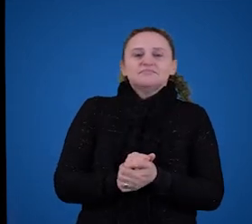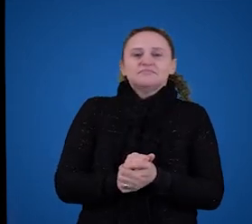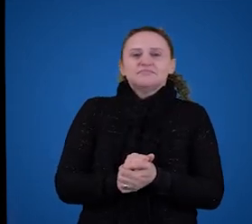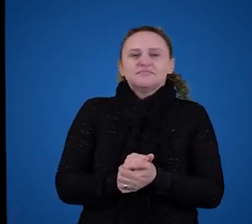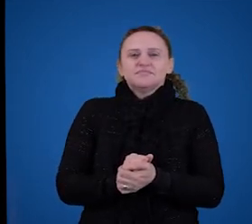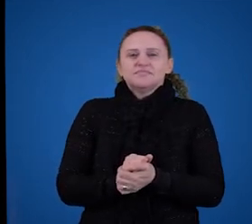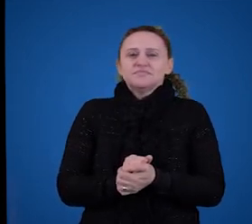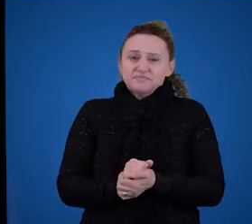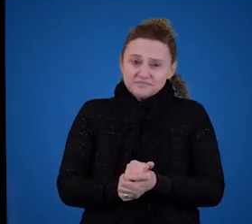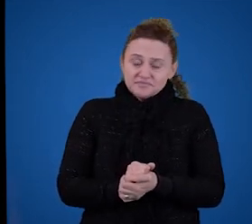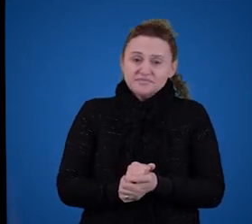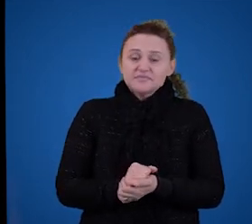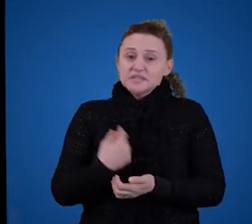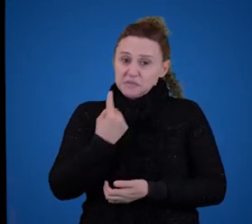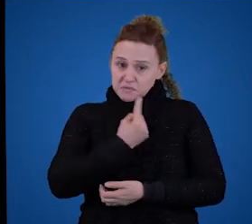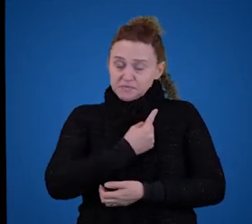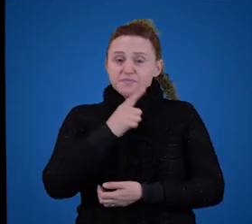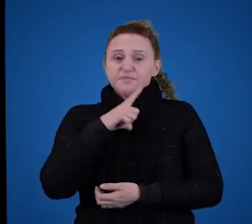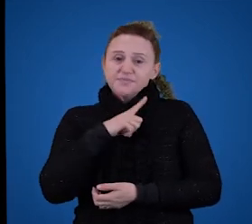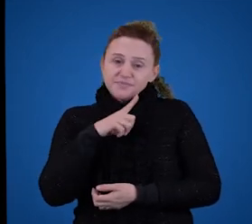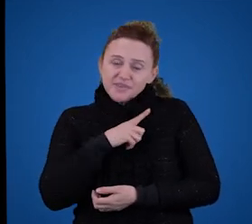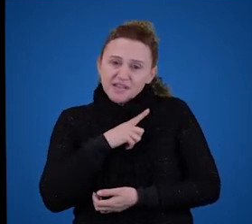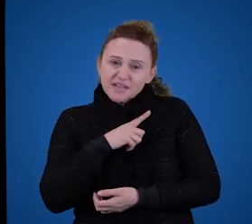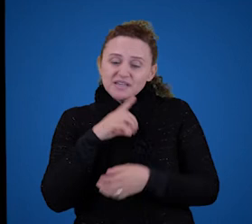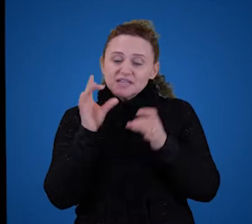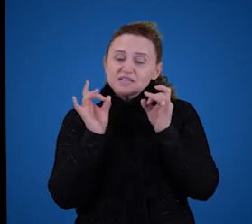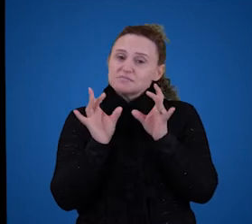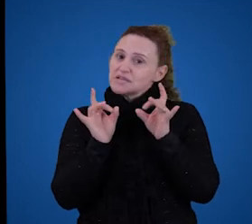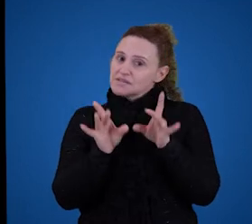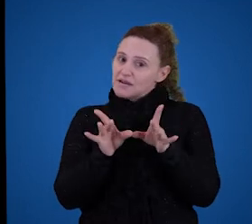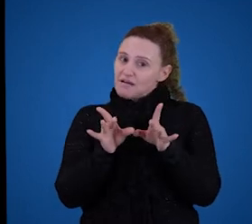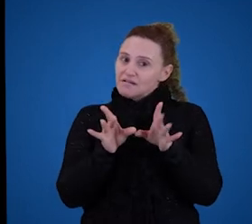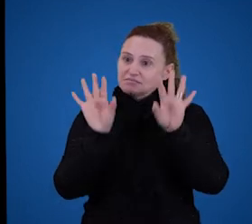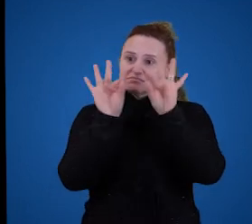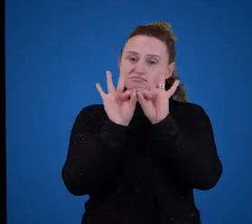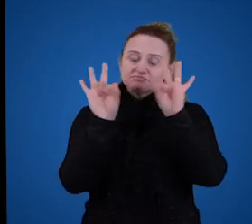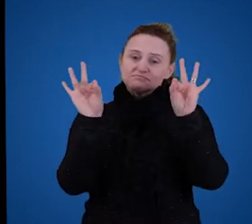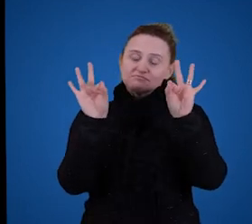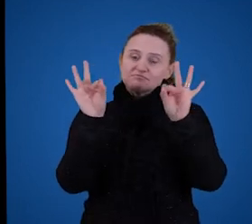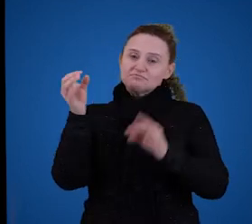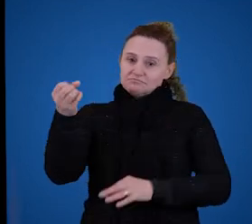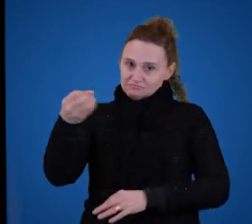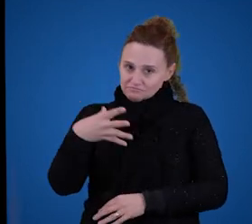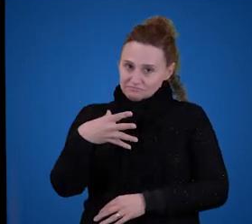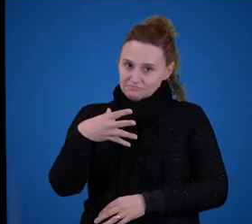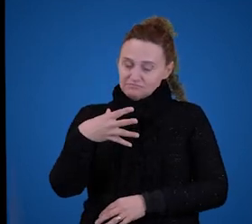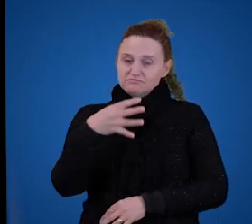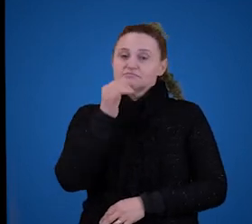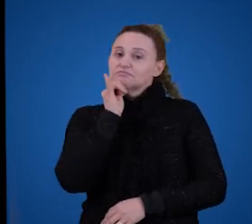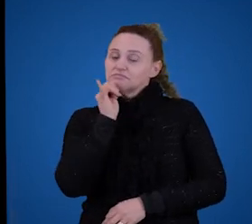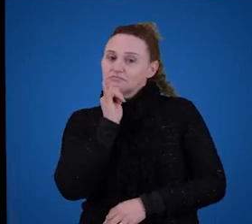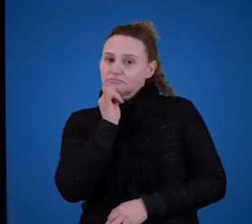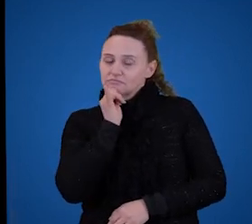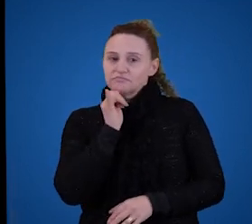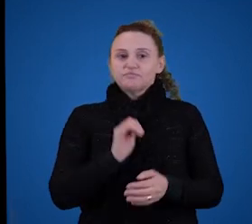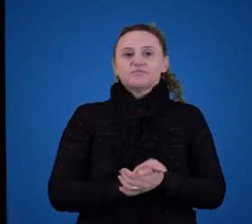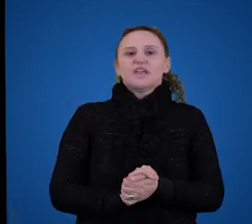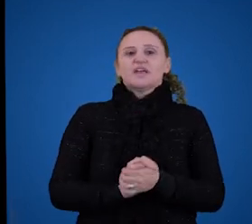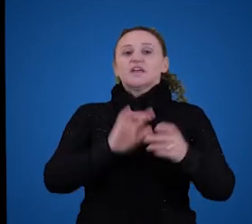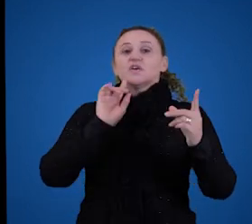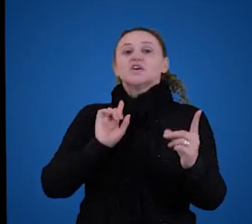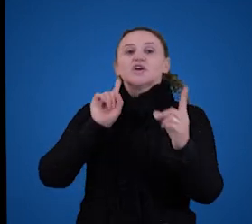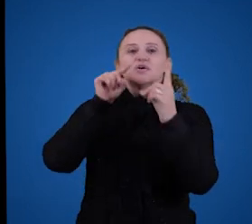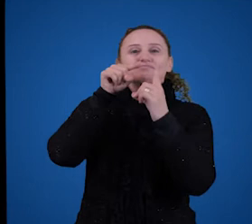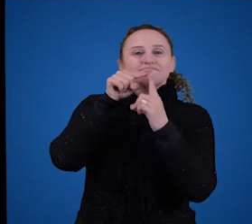ou frases que nós temos, né? Em especial, as frases e as expressões novas, por exemplo, né? Então, o objetivo é